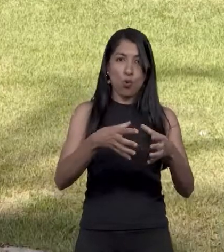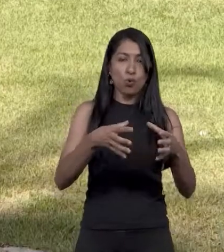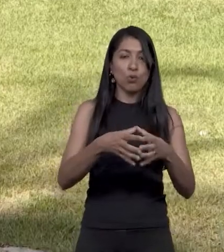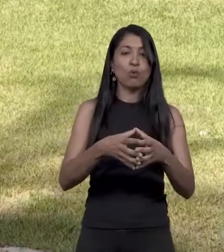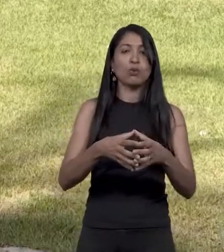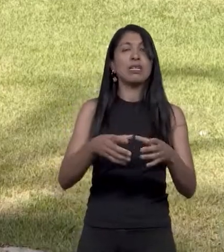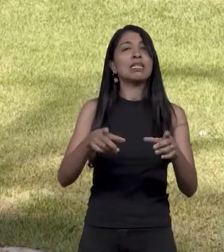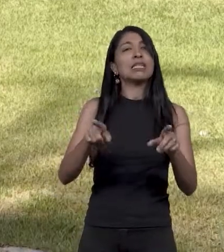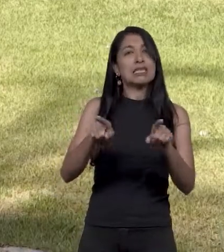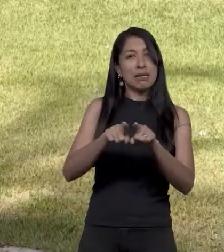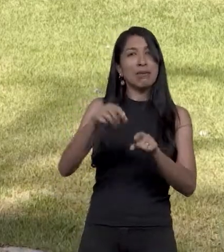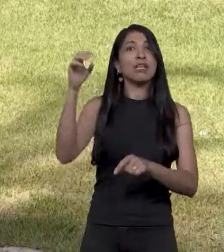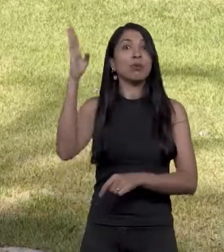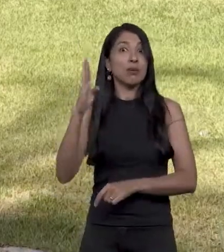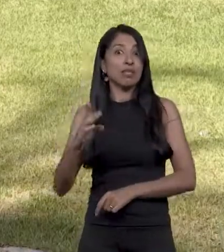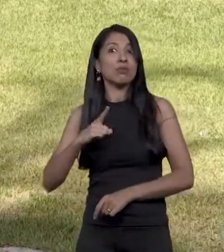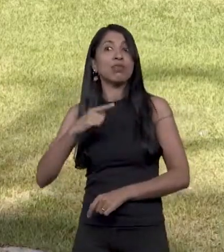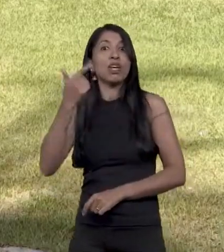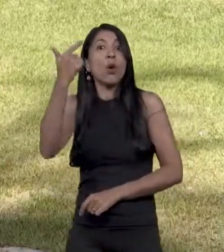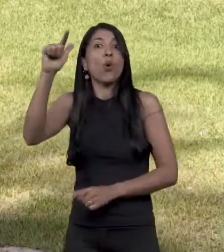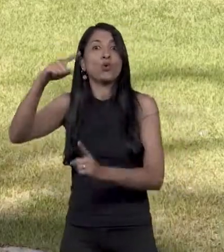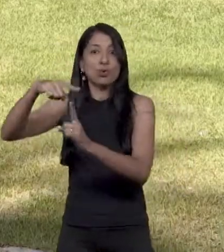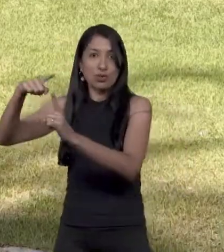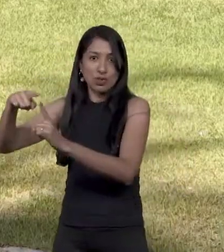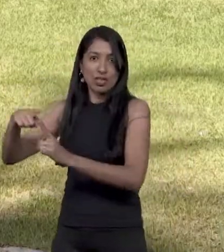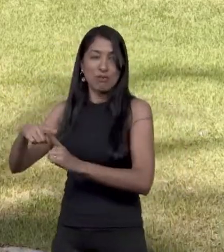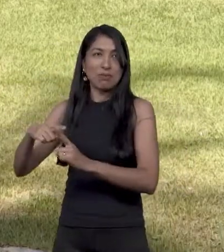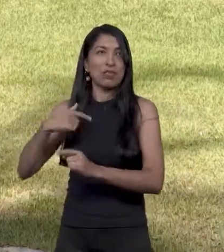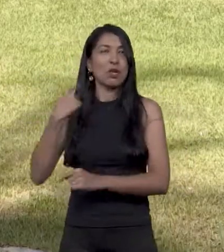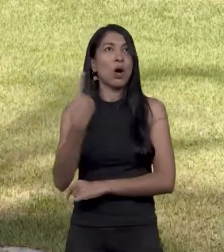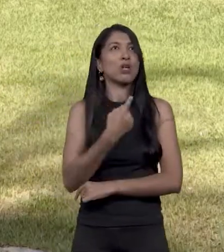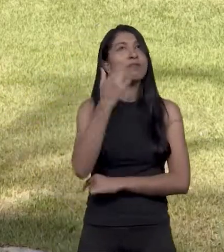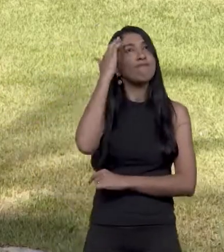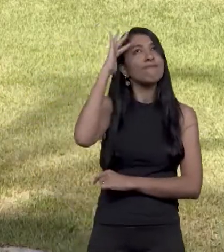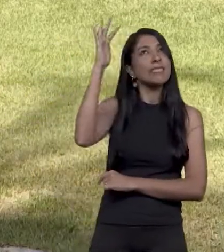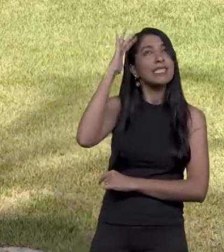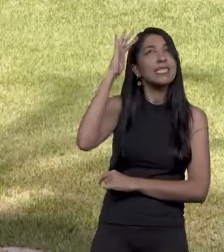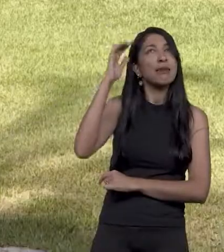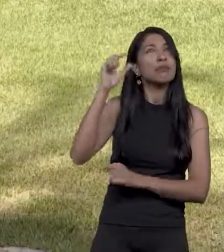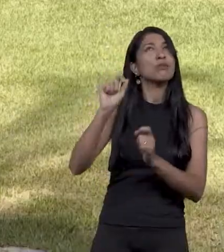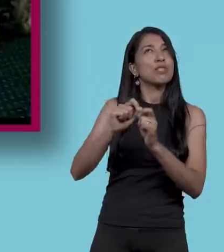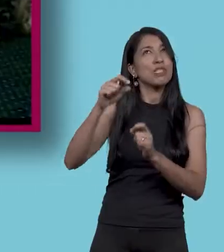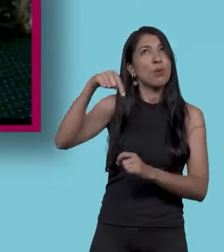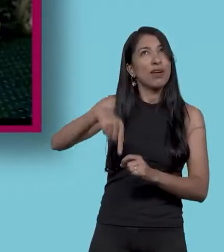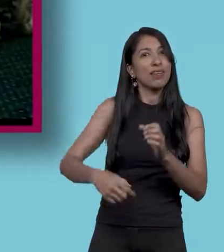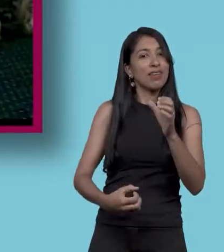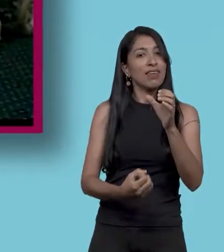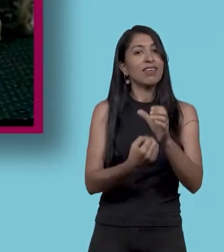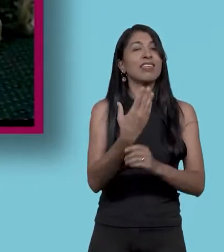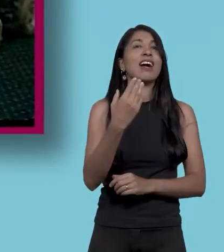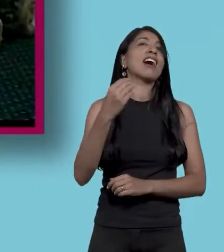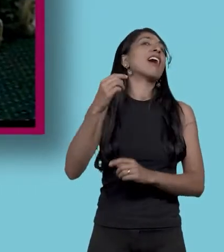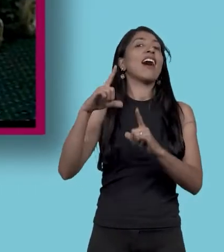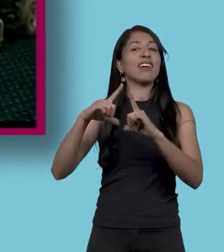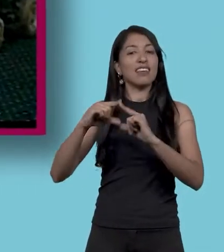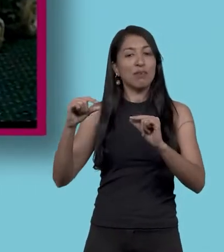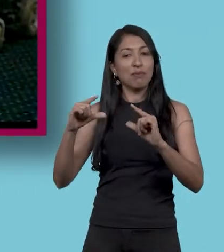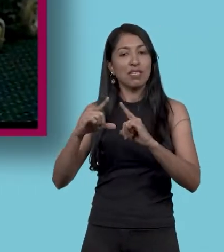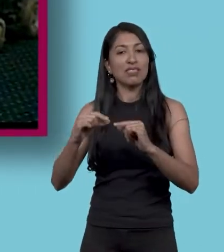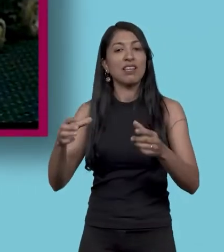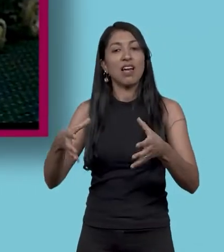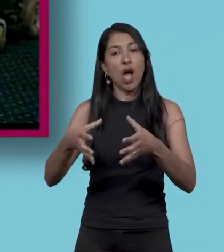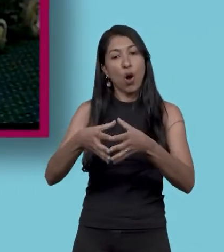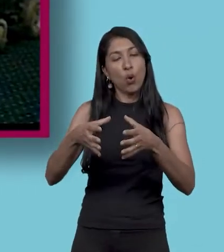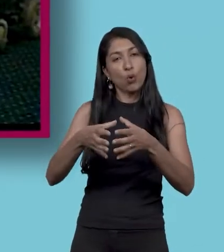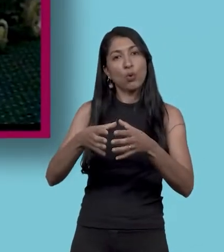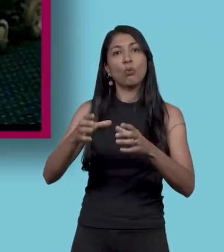existe no Brasil outros coletivos. Aí a gente pensou, o que tal a gente fazer aqui em Brasília? Isso em 2016. Aí fundamos o coletivo de mulheres com